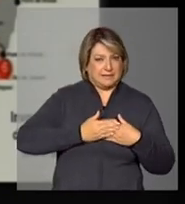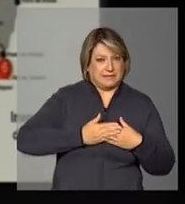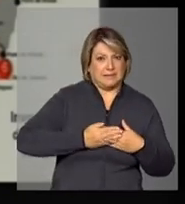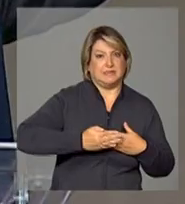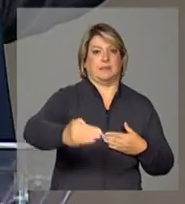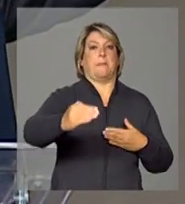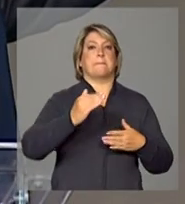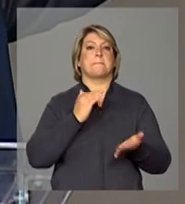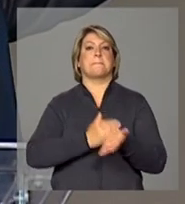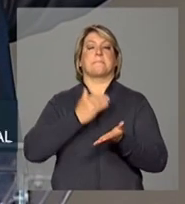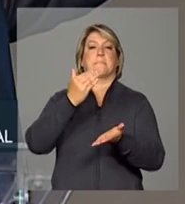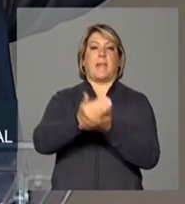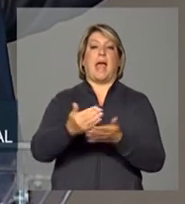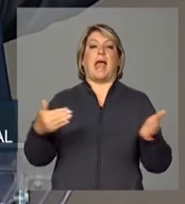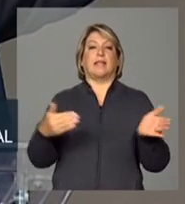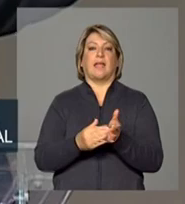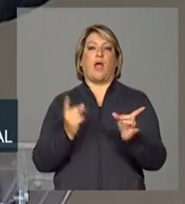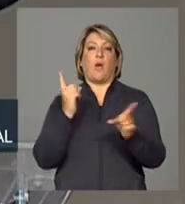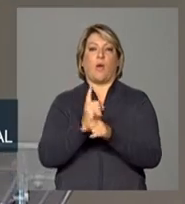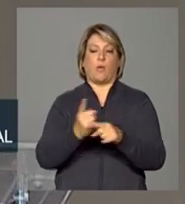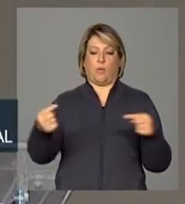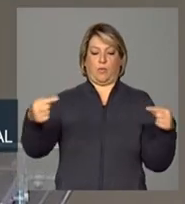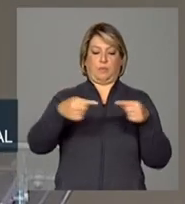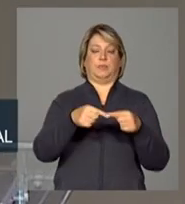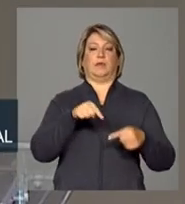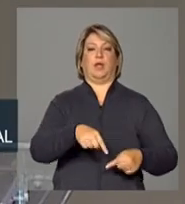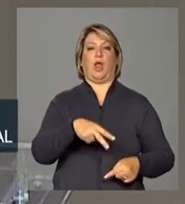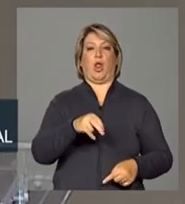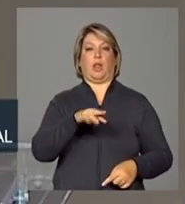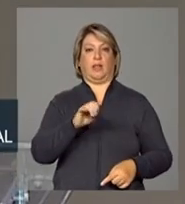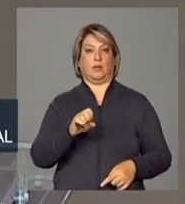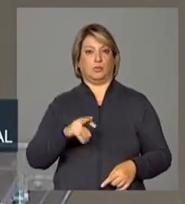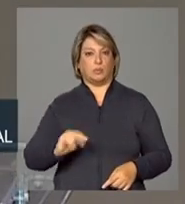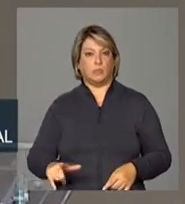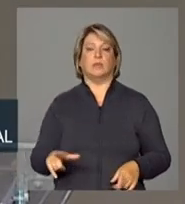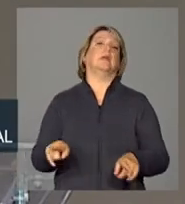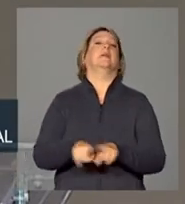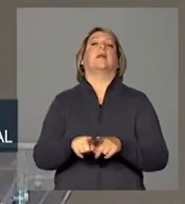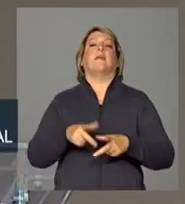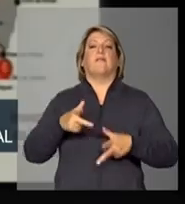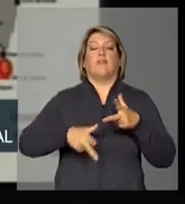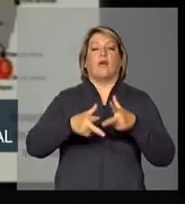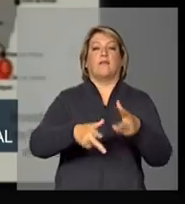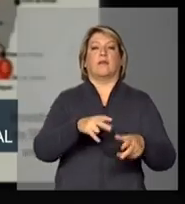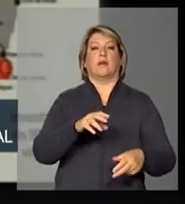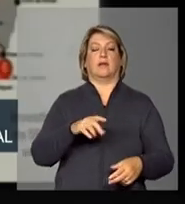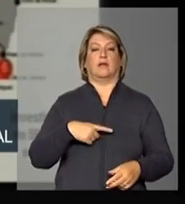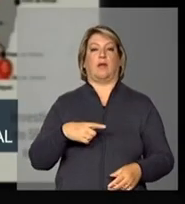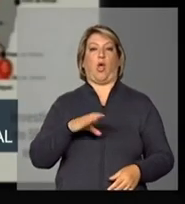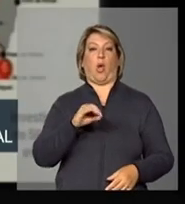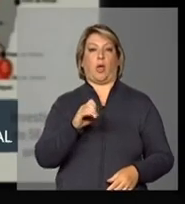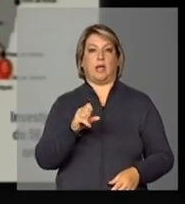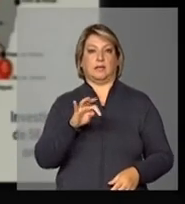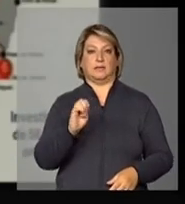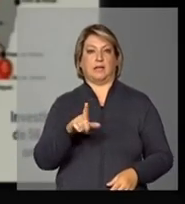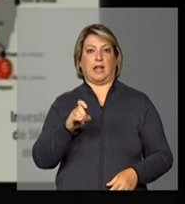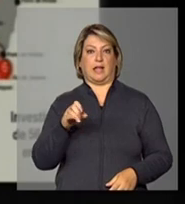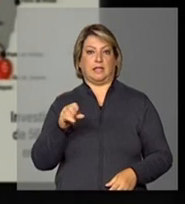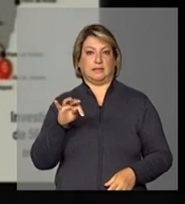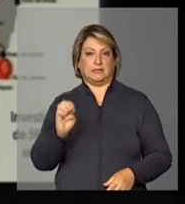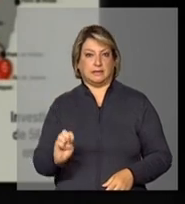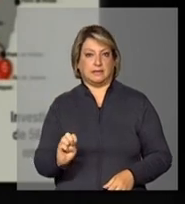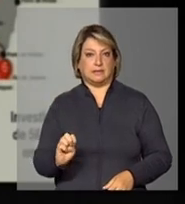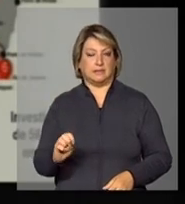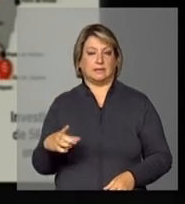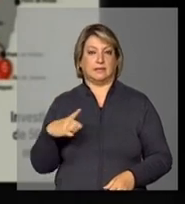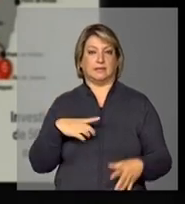encontrar a norte-sul a ferrovia oeste-leste que sai do